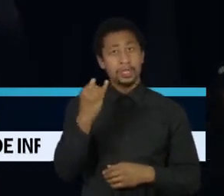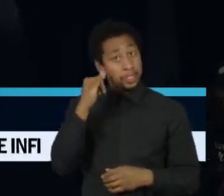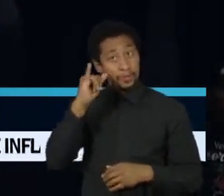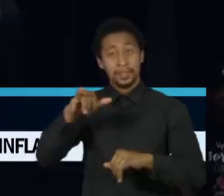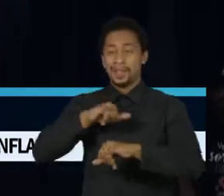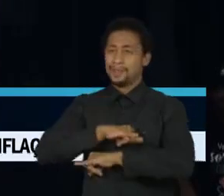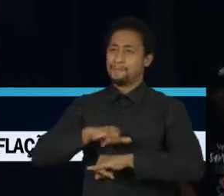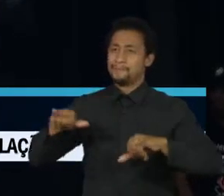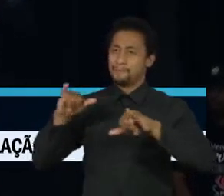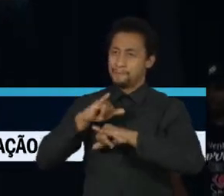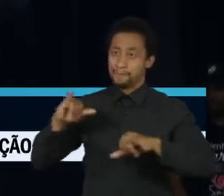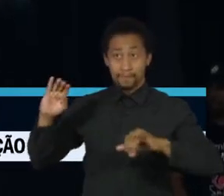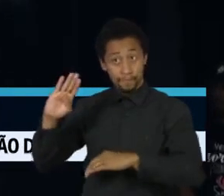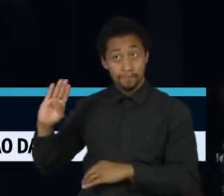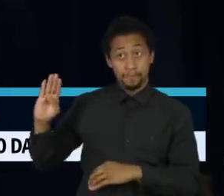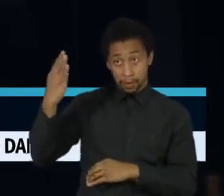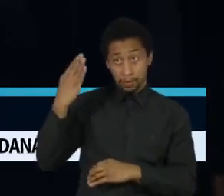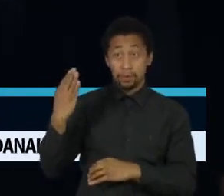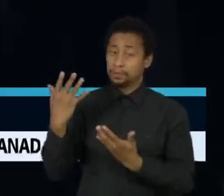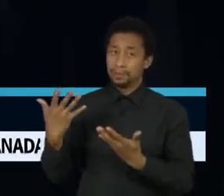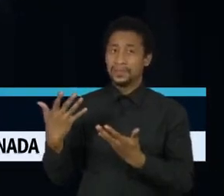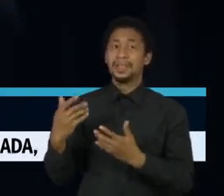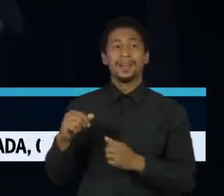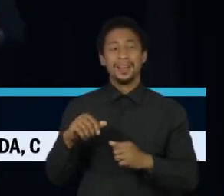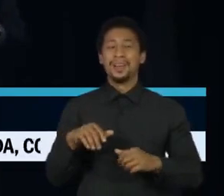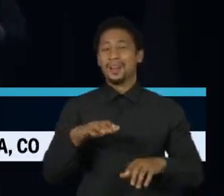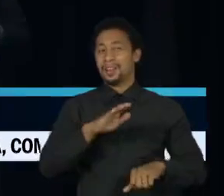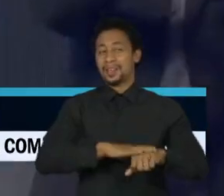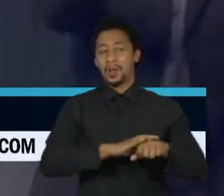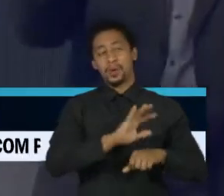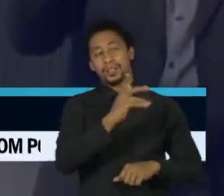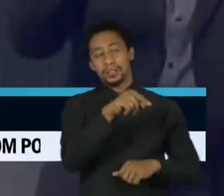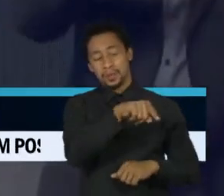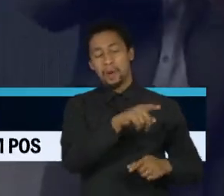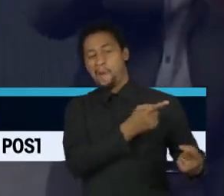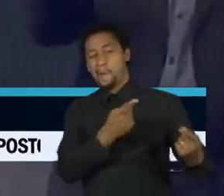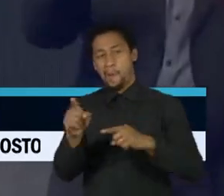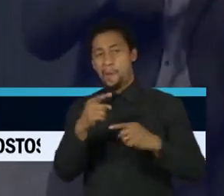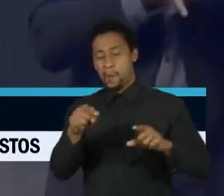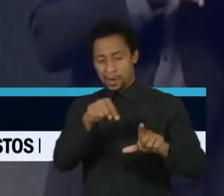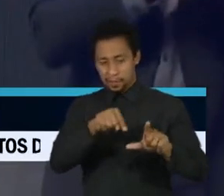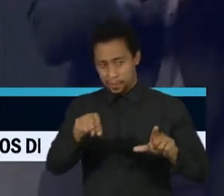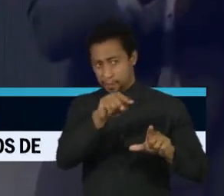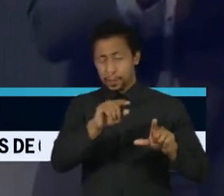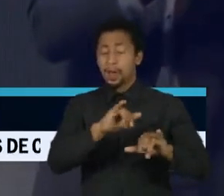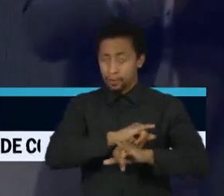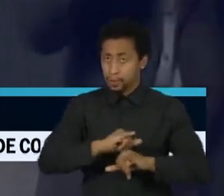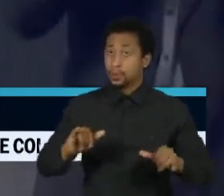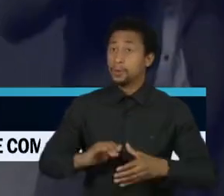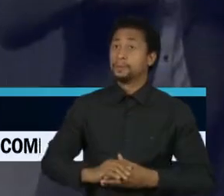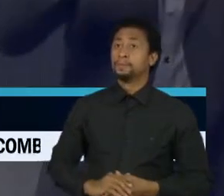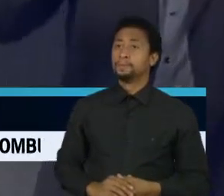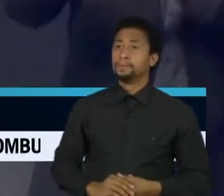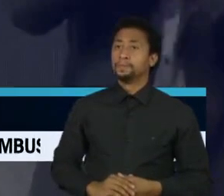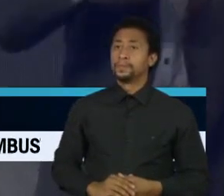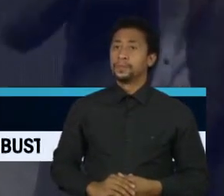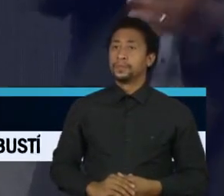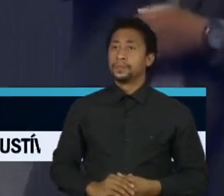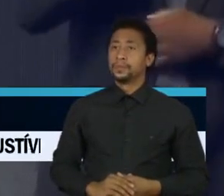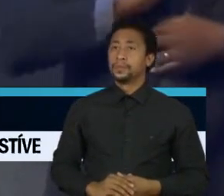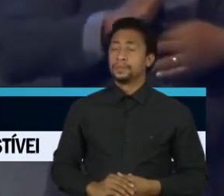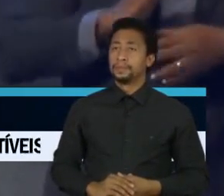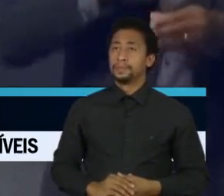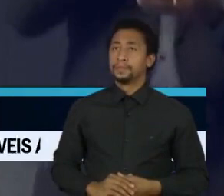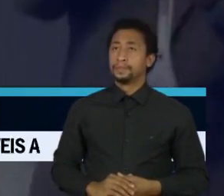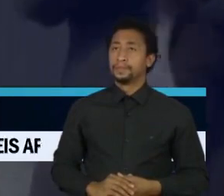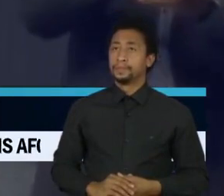resposta aos ataques contra o sistema de votação, ele avisou. Vamos garantir a democracia no Brasil com